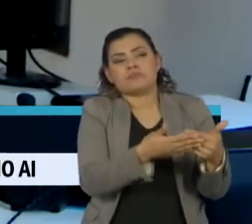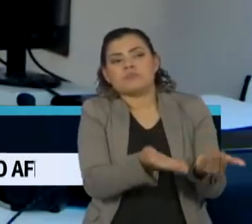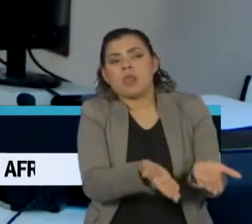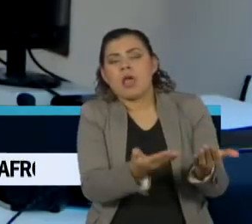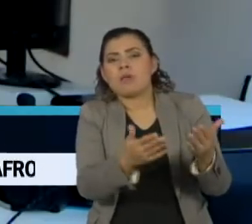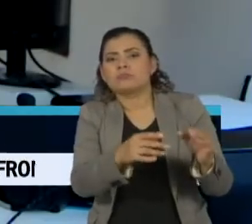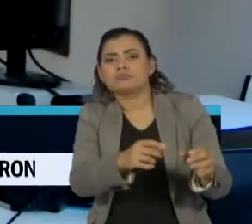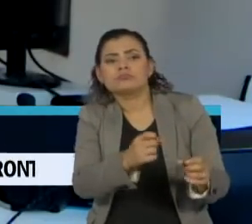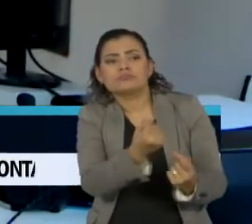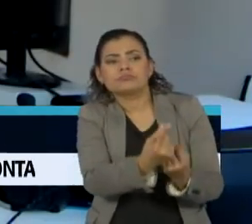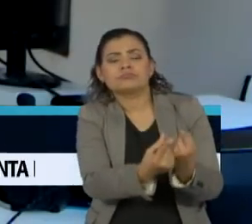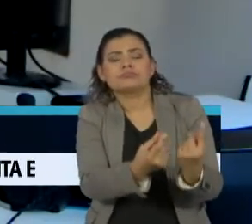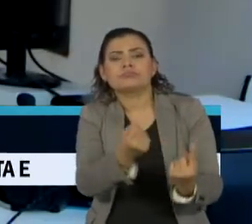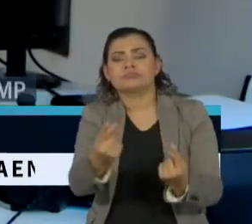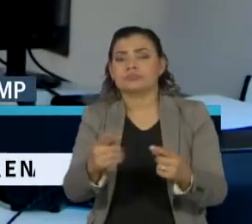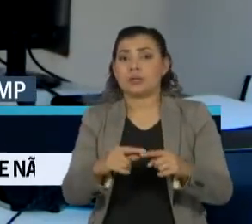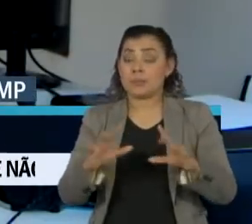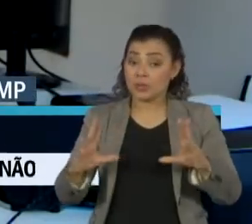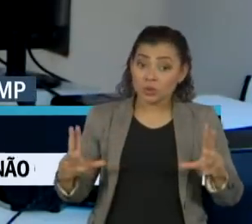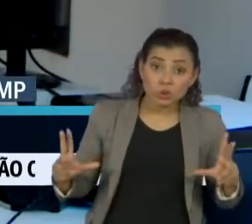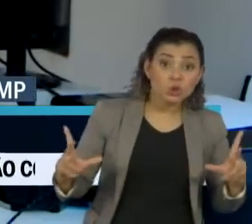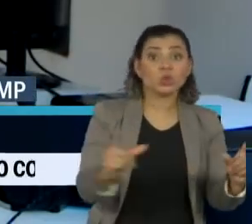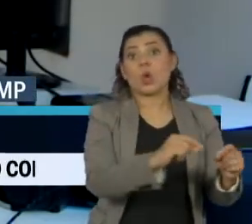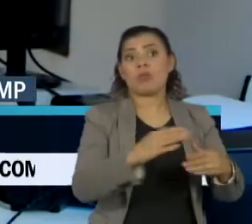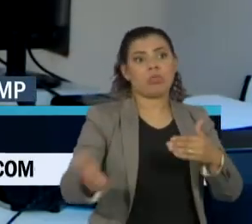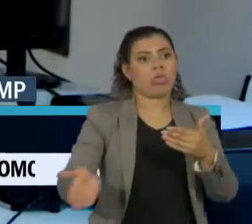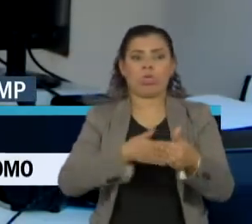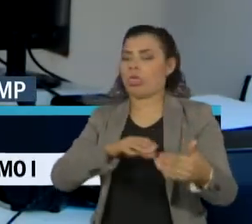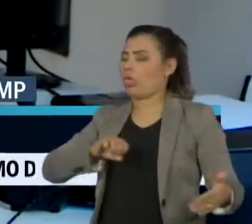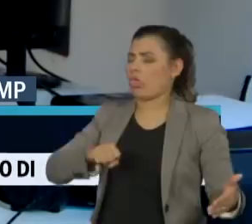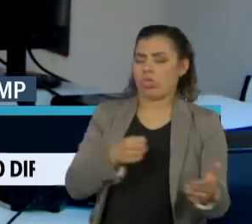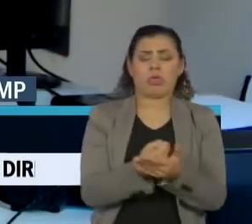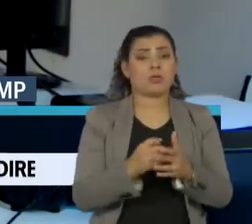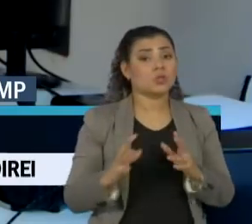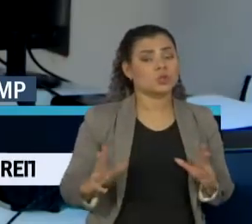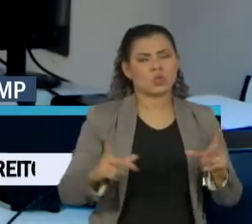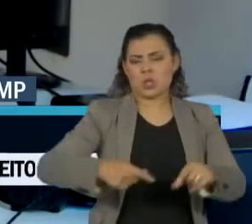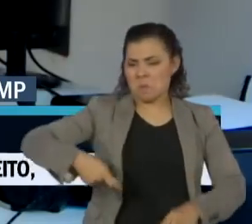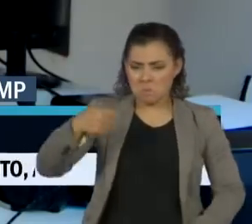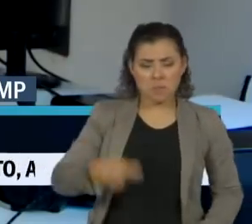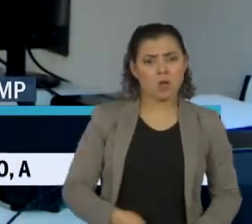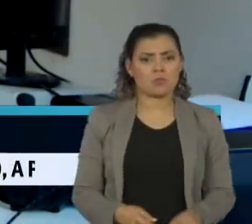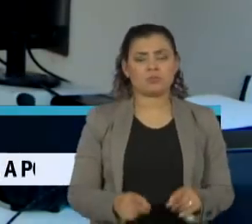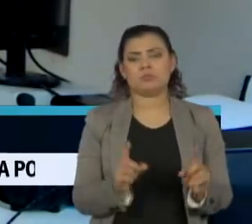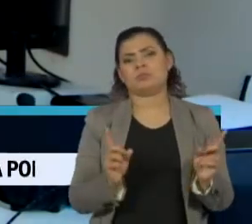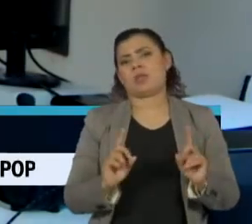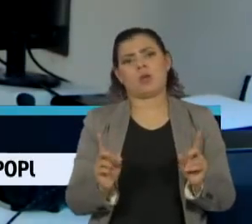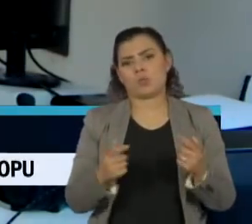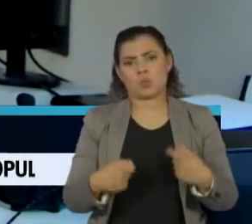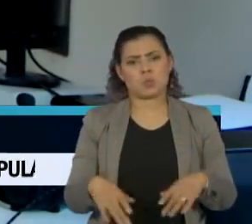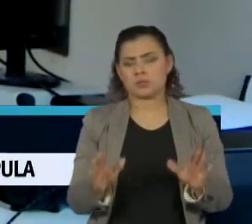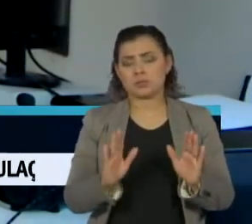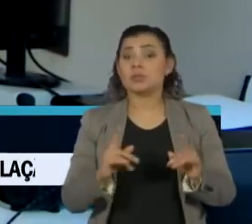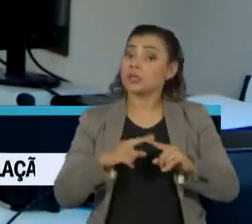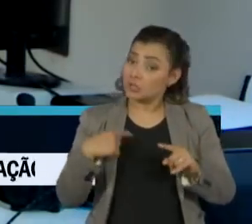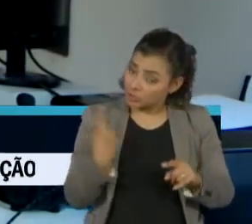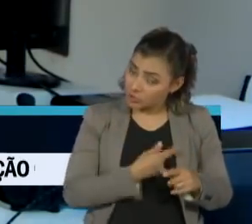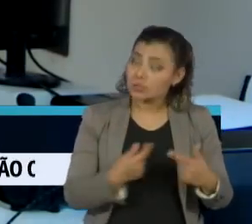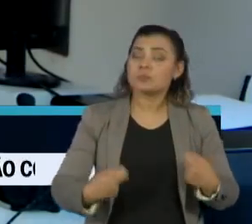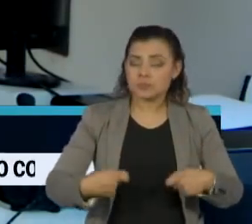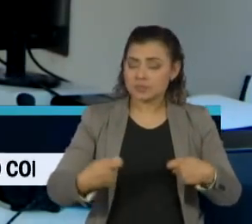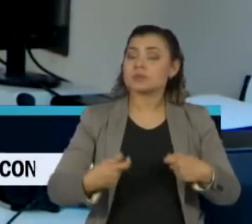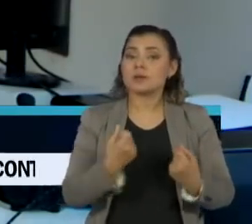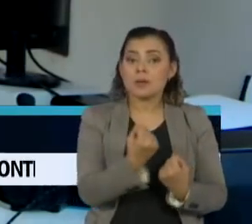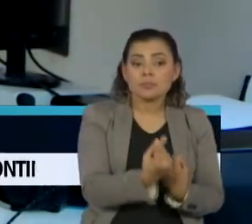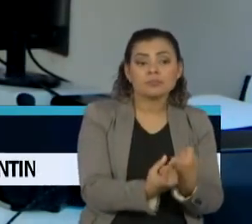gente evite que todas elas fechem, sigam restrições duras ao mesmo tempo. A gente vai ter que passar por esse processo de